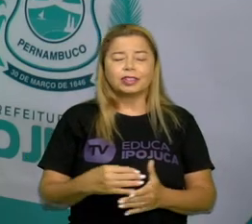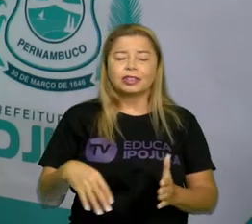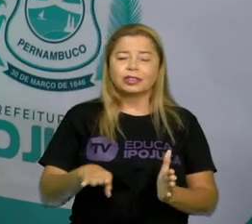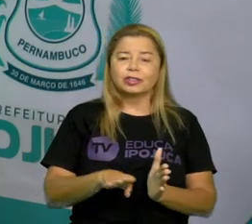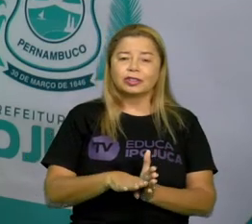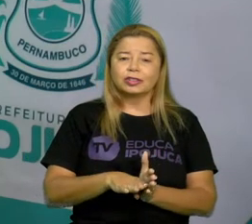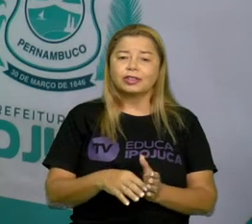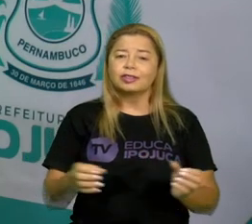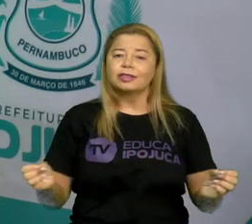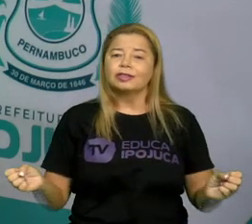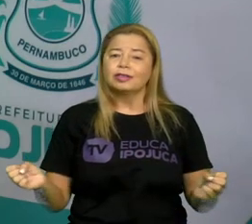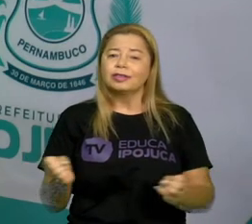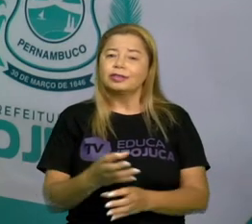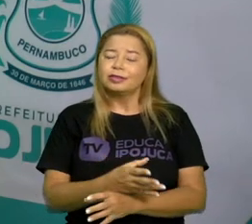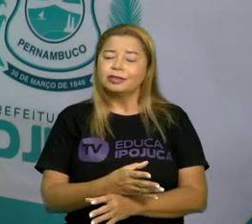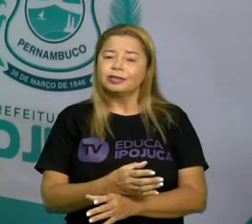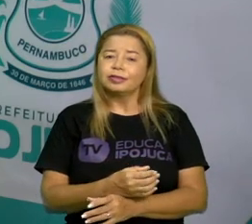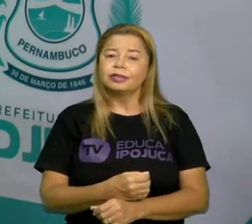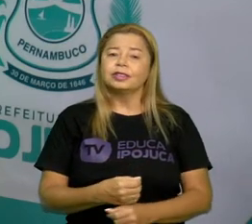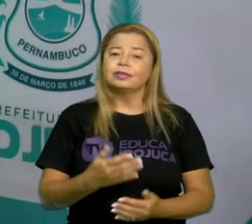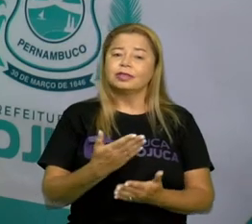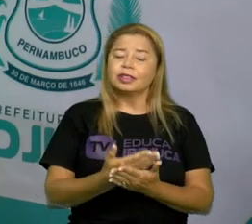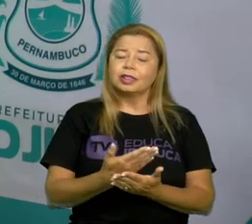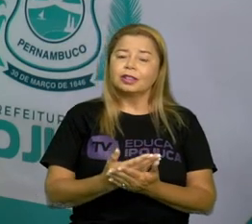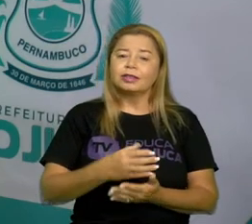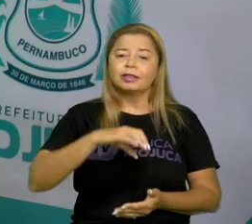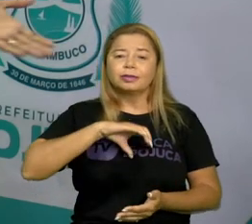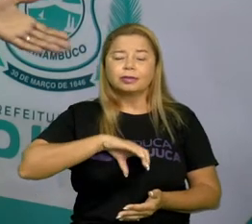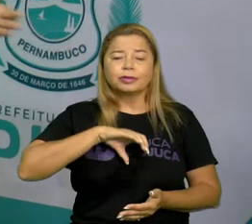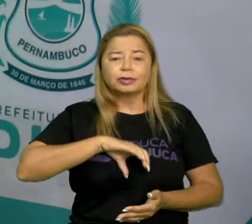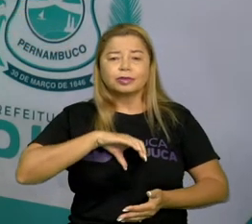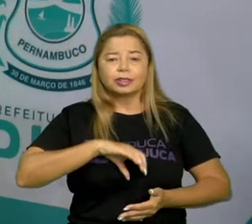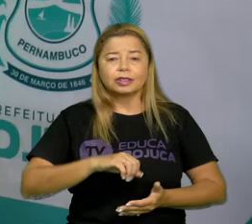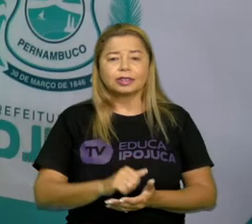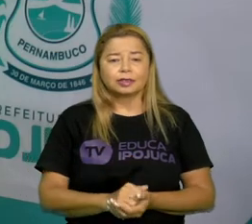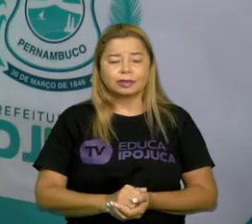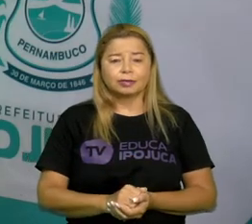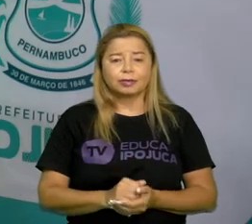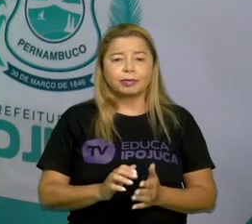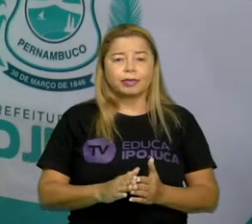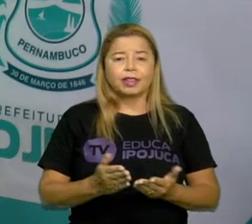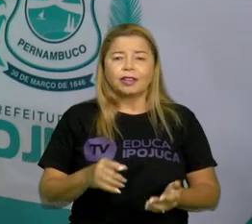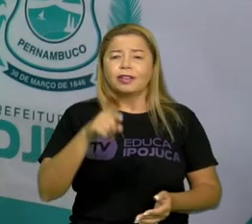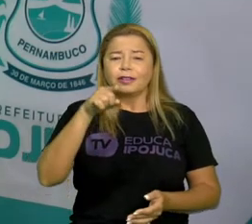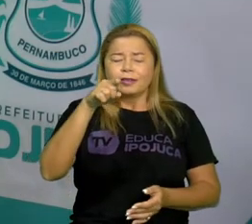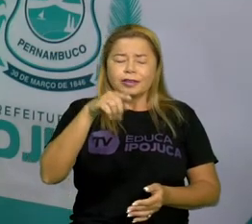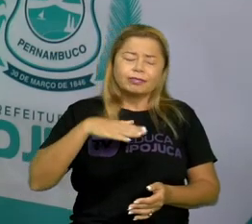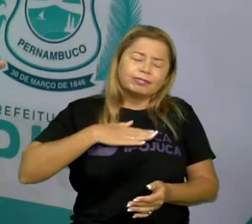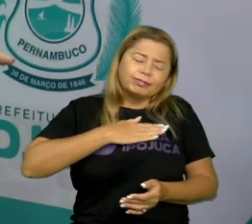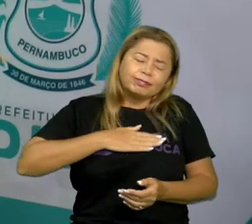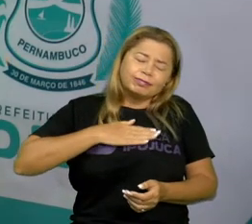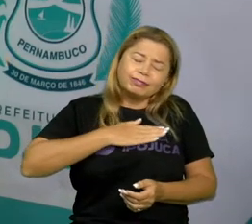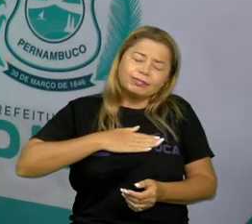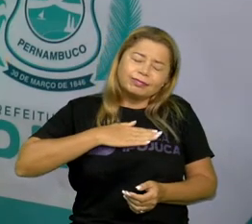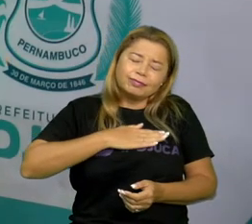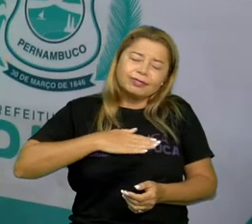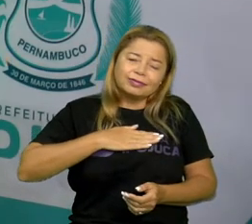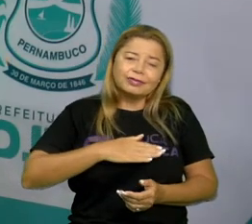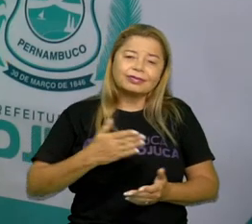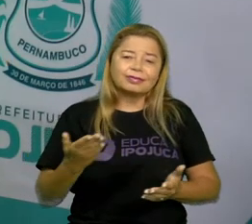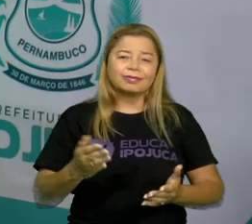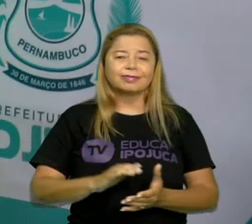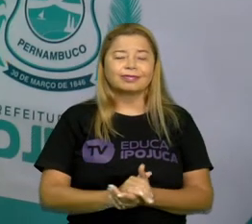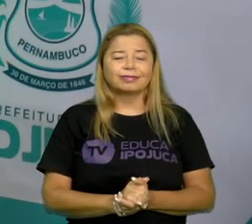aula de língua portuguesa. Eu, com certeza, eu sei que vocês gostaram. Que vocês estão amando essas aulas.